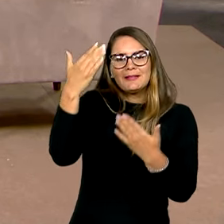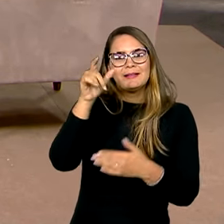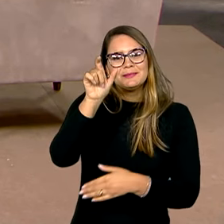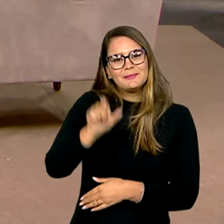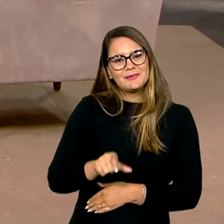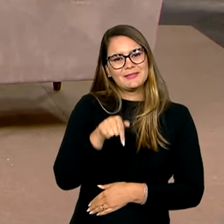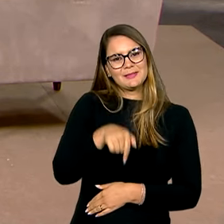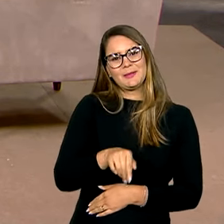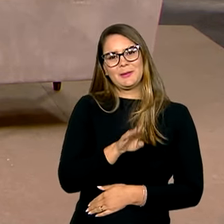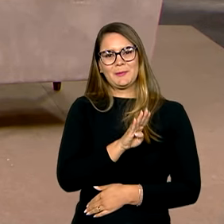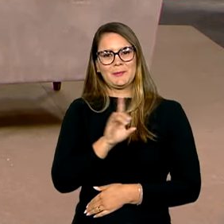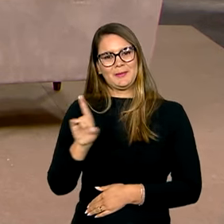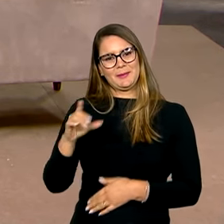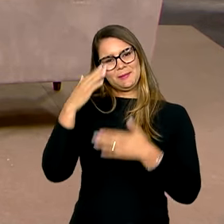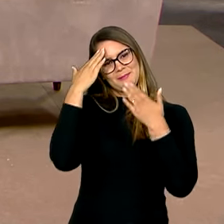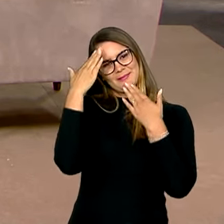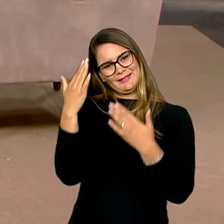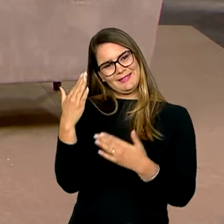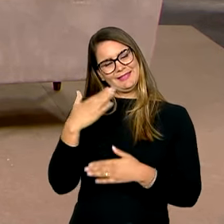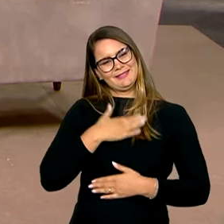aqui ao Brasil em Dia. Muito obrigado, Roberto. O prazer é meu.